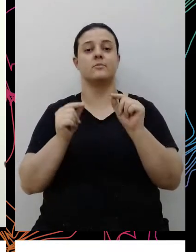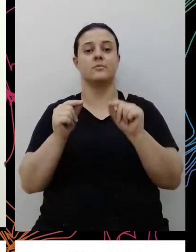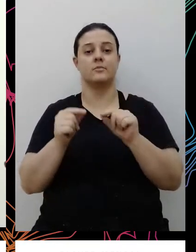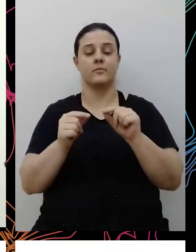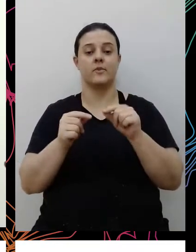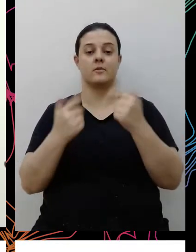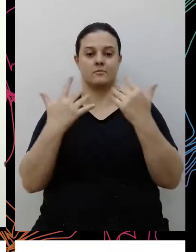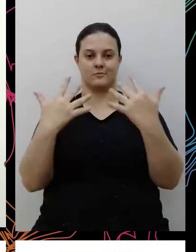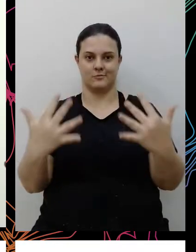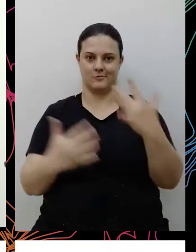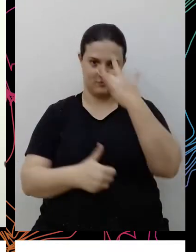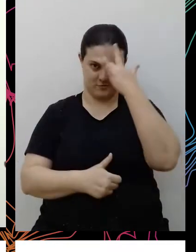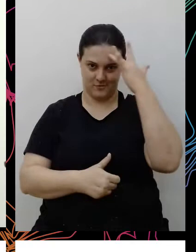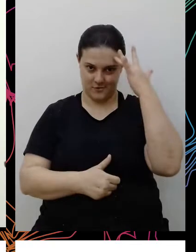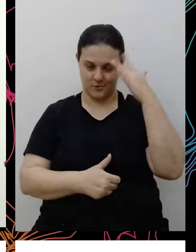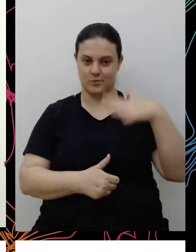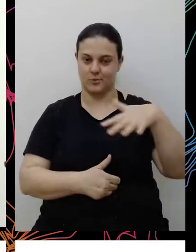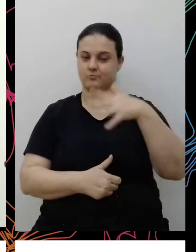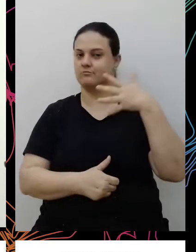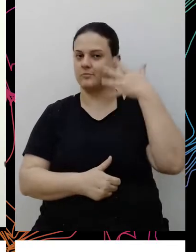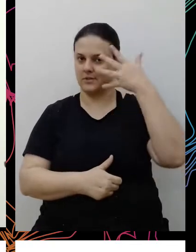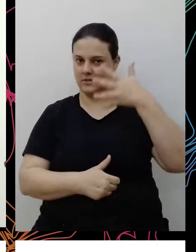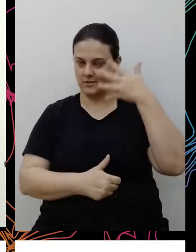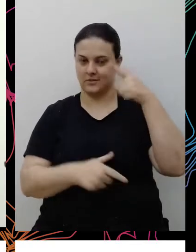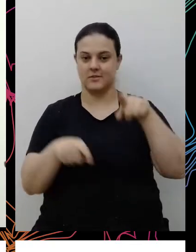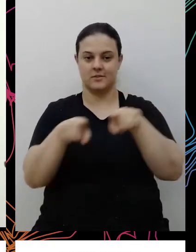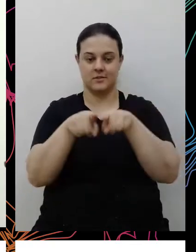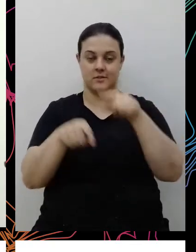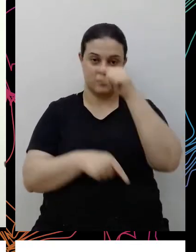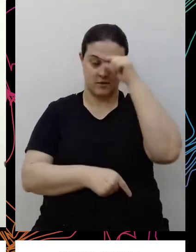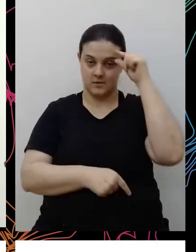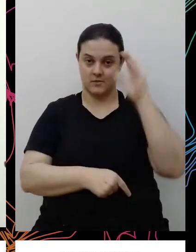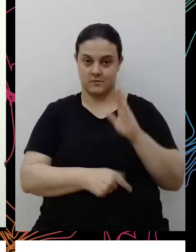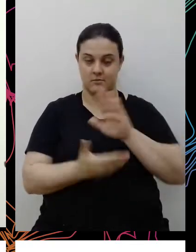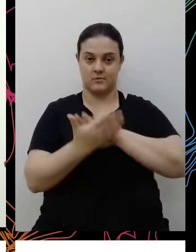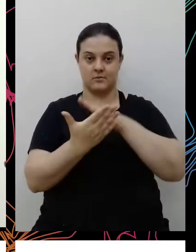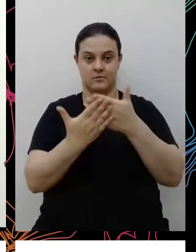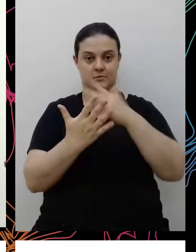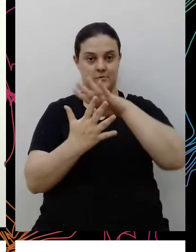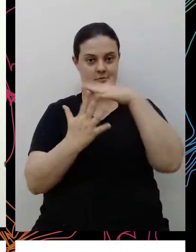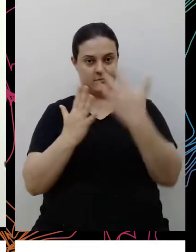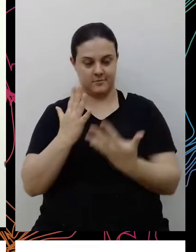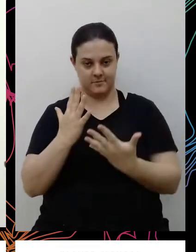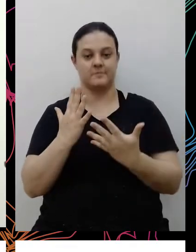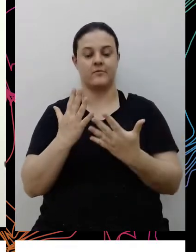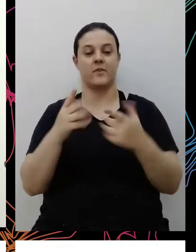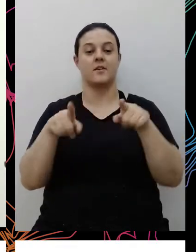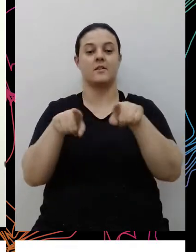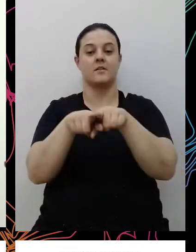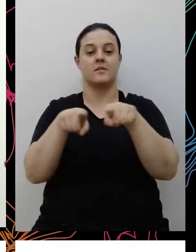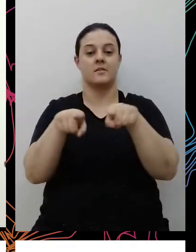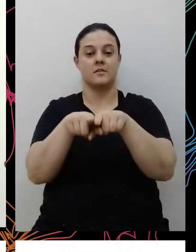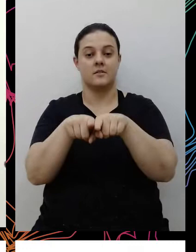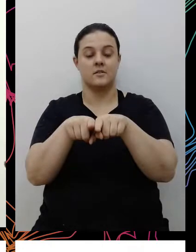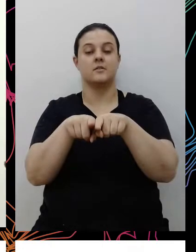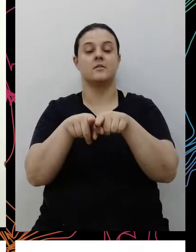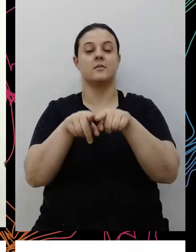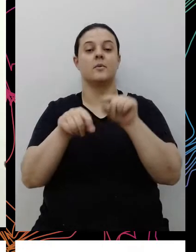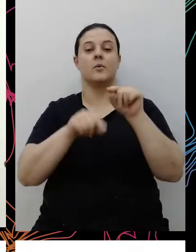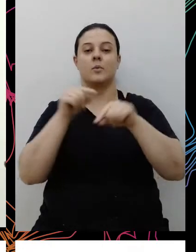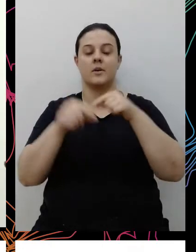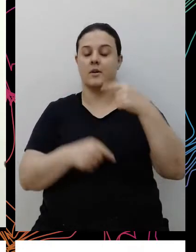audiência, aos nossos palestrantes, à Bruna, que é a nossa intérprete de Libras e fazendo aqui uma auto